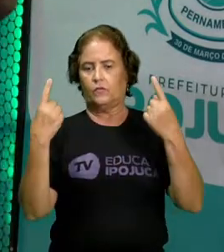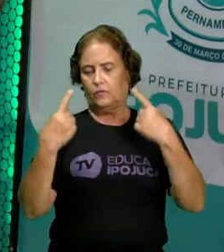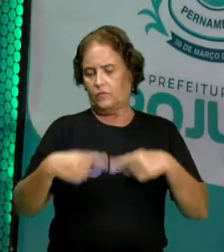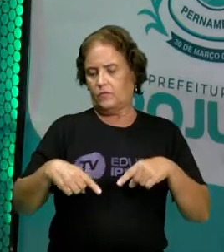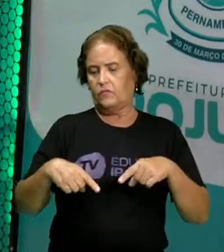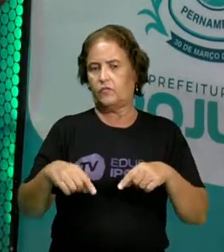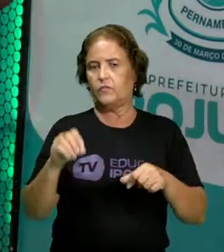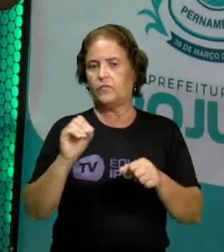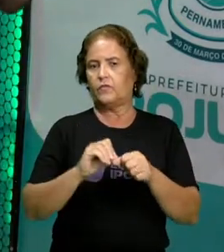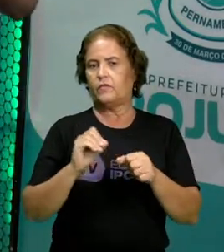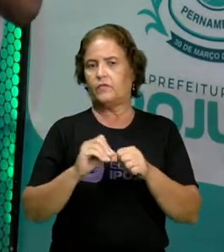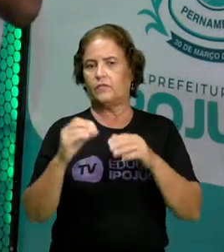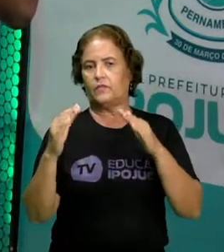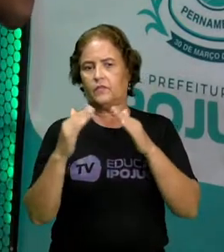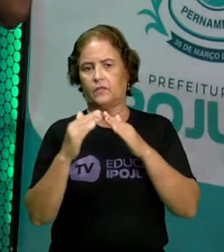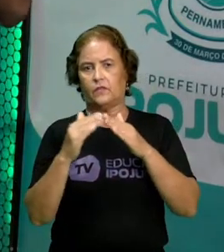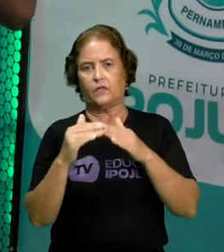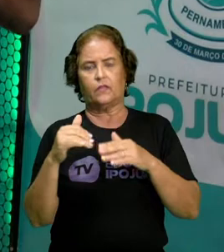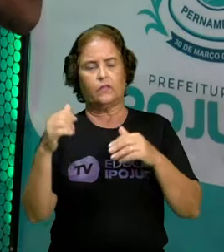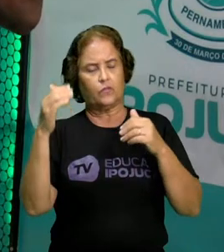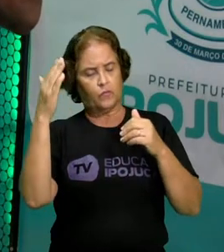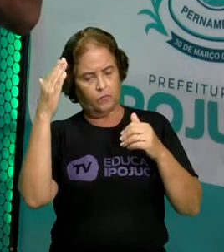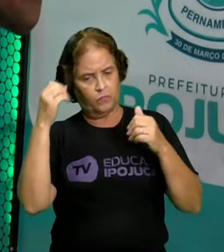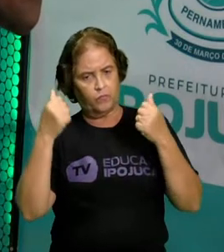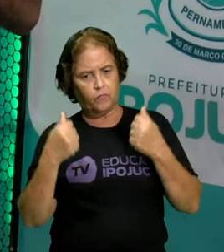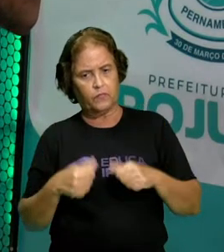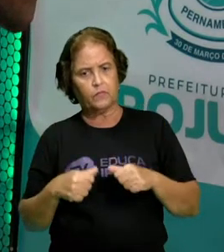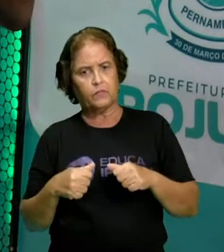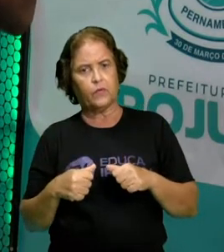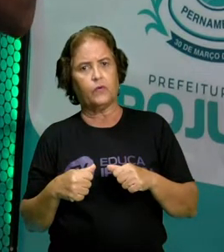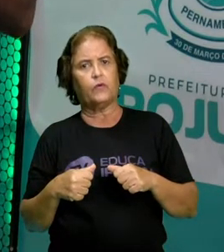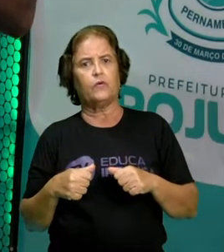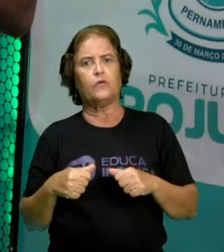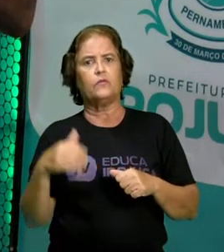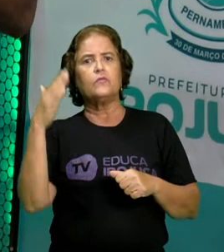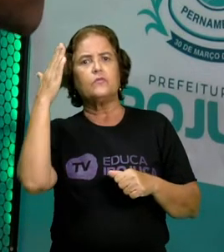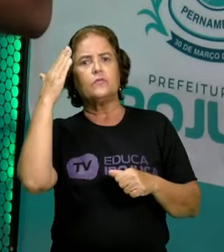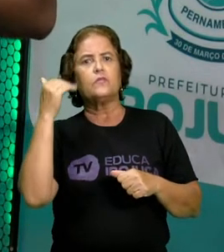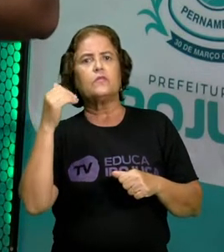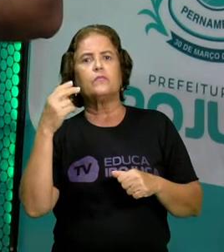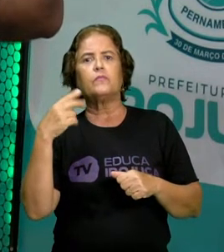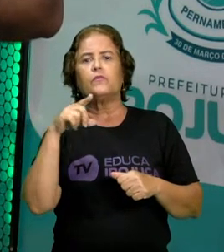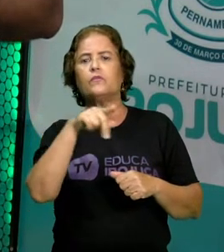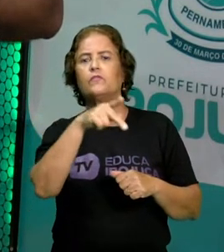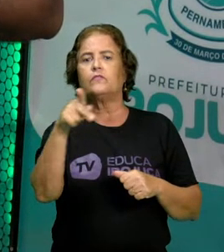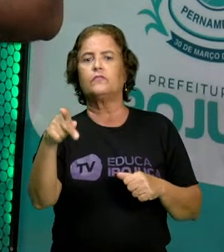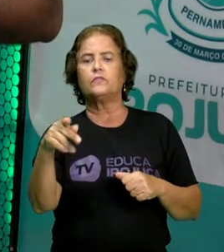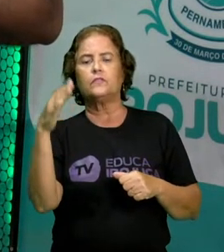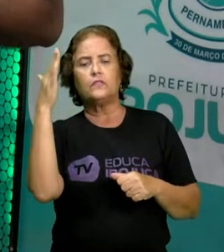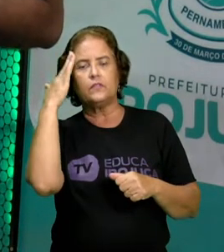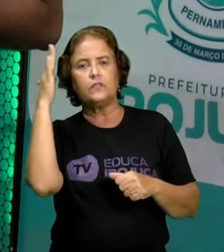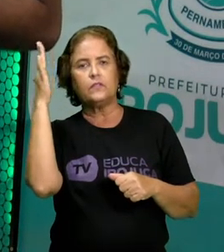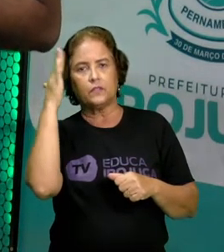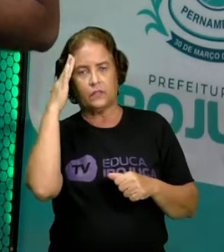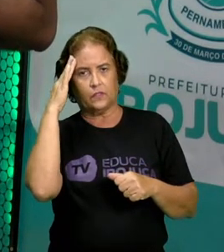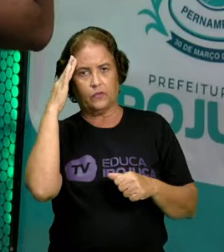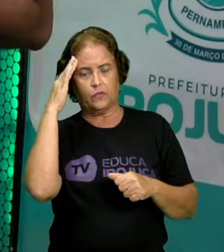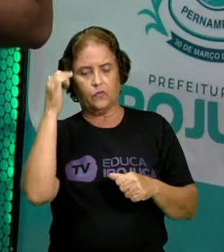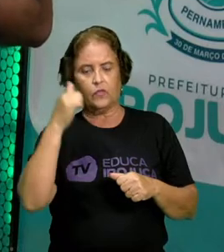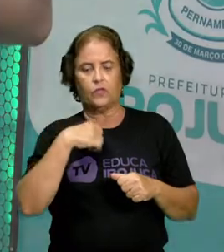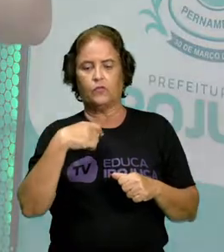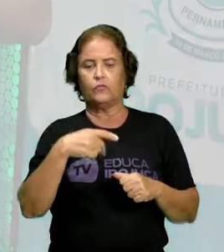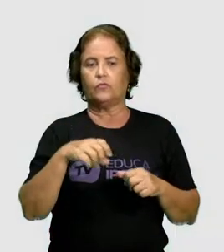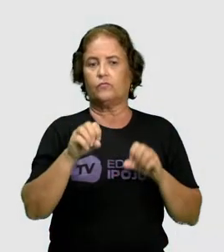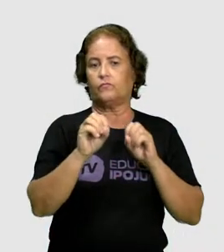em casa e eu possa saber aqui que você está entendendo o que eu estou ensinando. Então, nós teremos toda